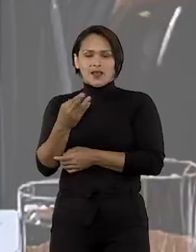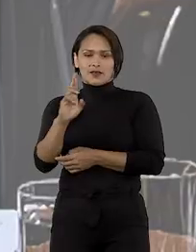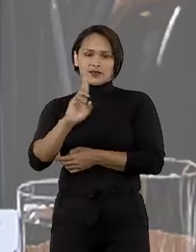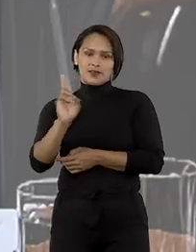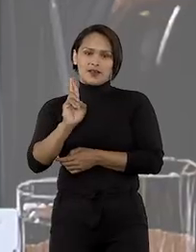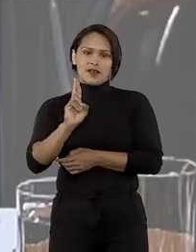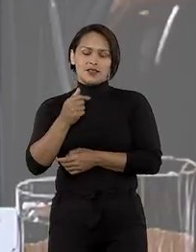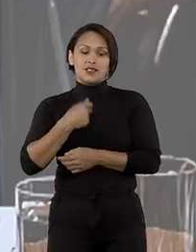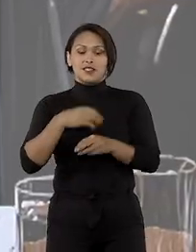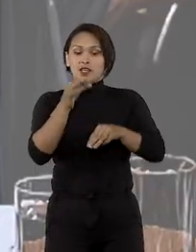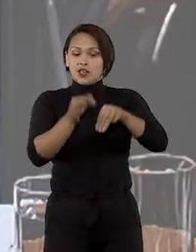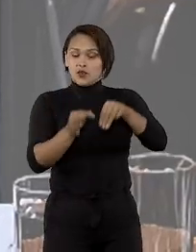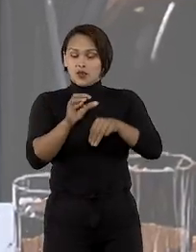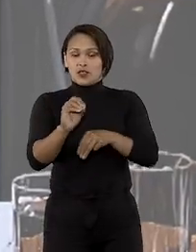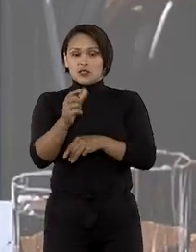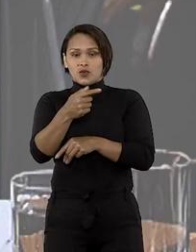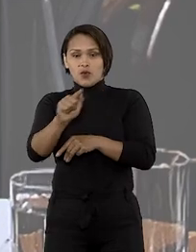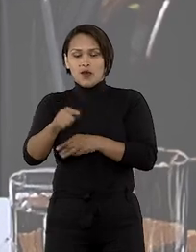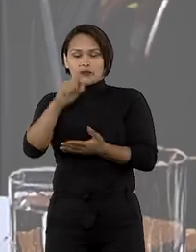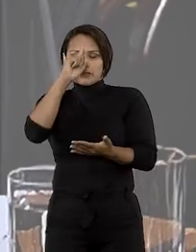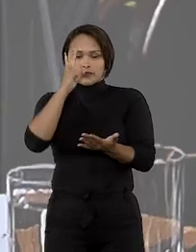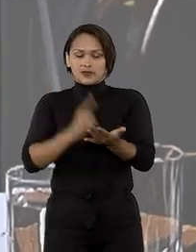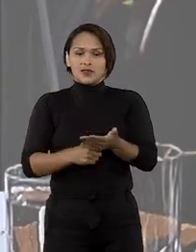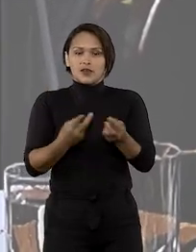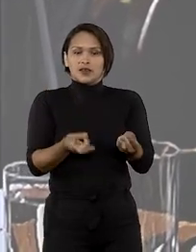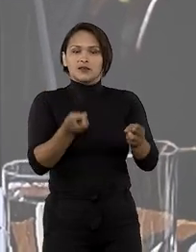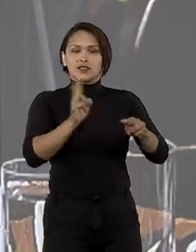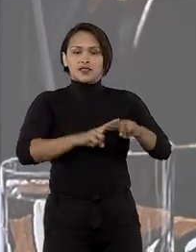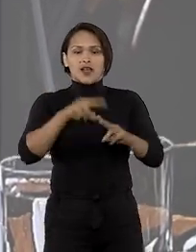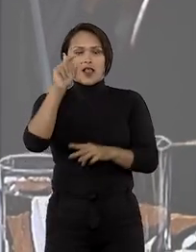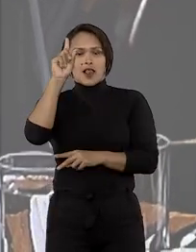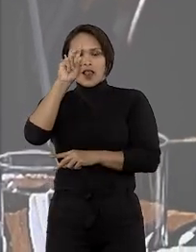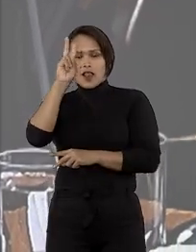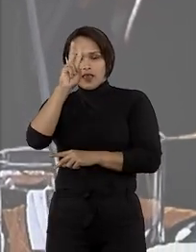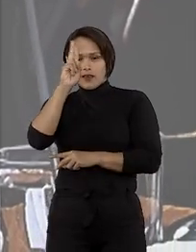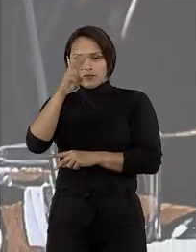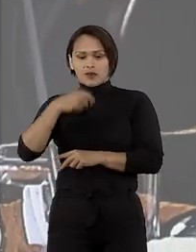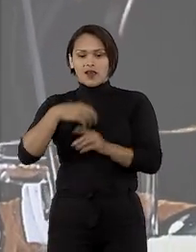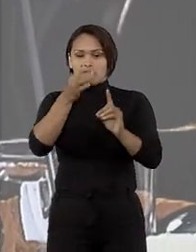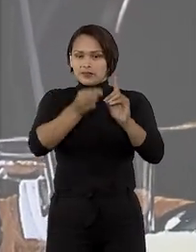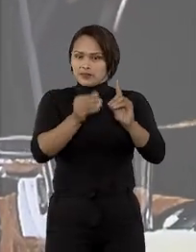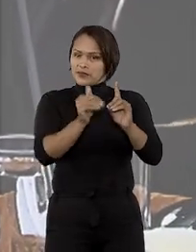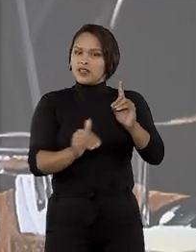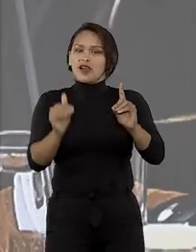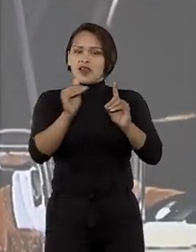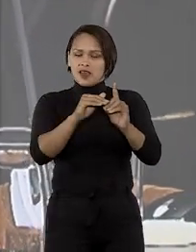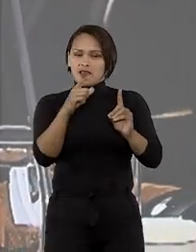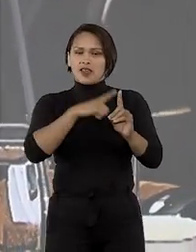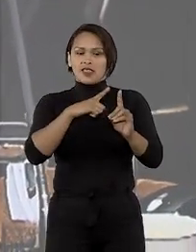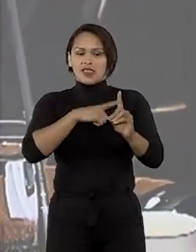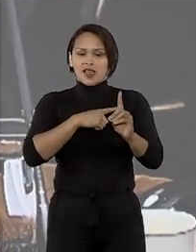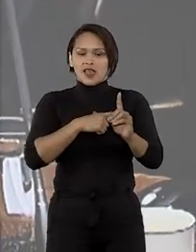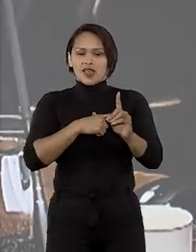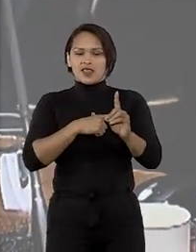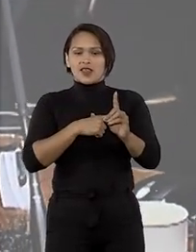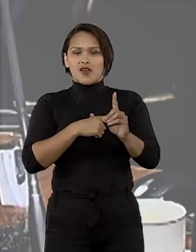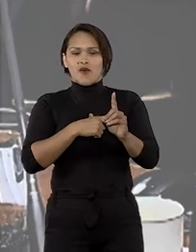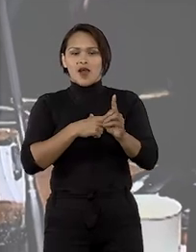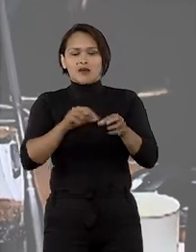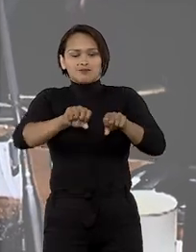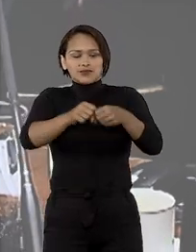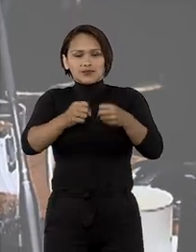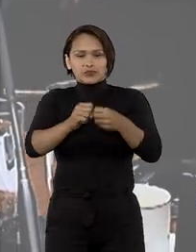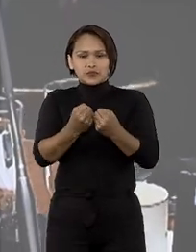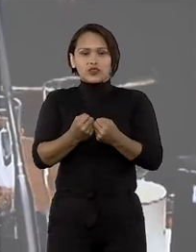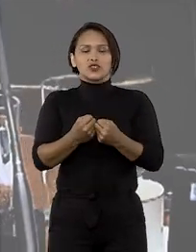reais. O ministro Og Fernandes determinou as prisões ressaltando que as desembargadoras teriam passado a destruir evidências